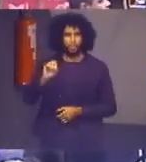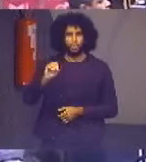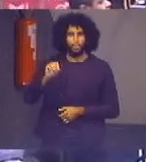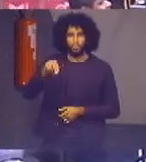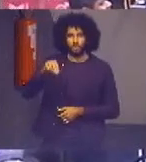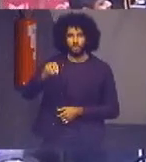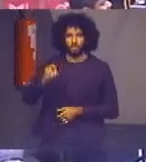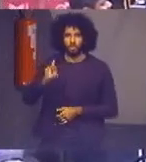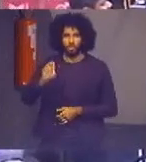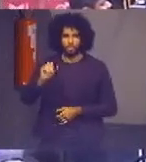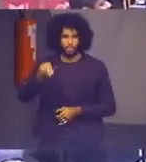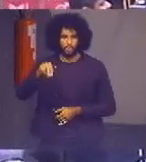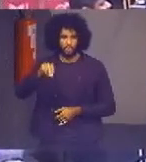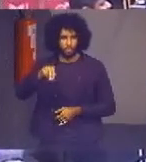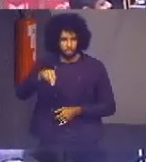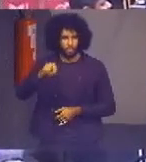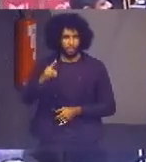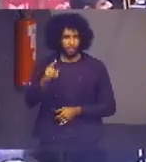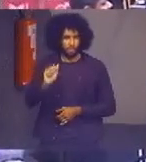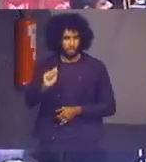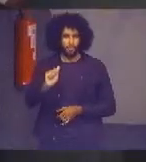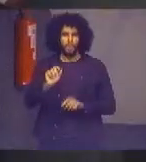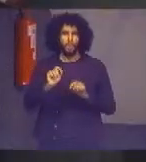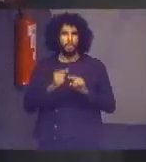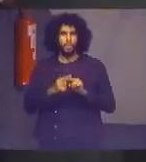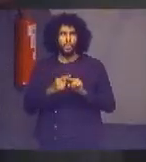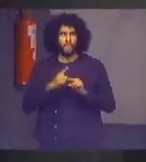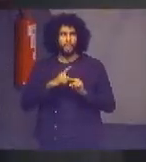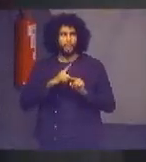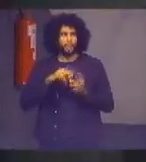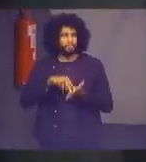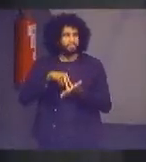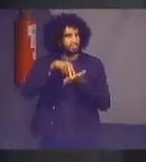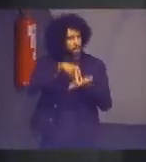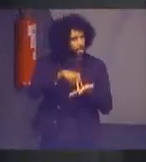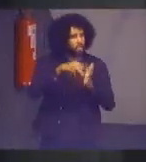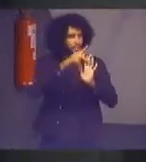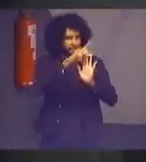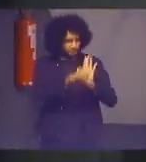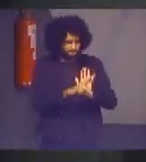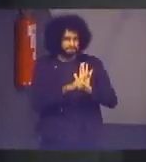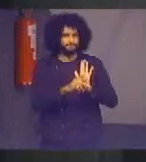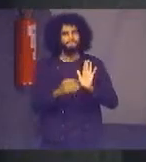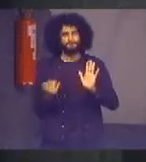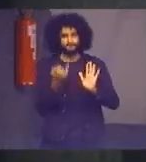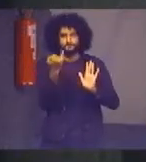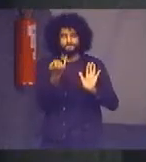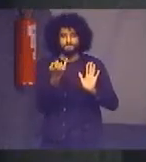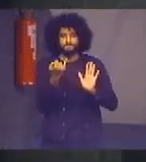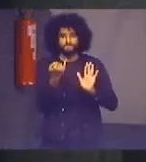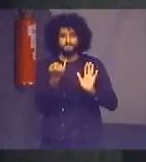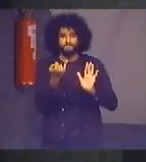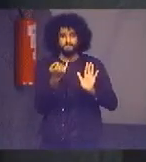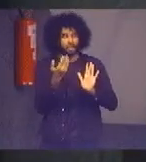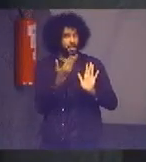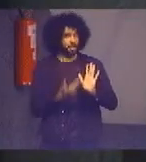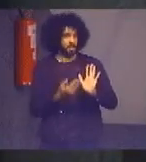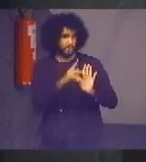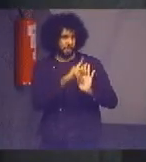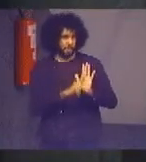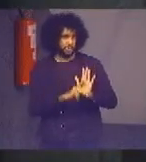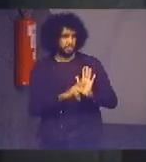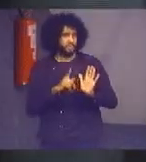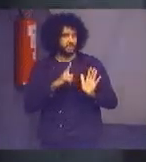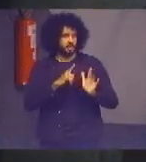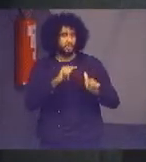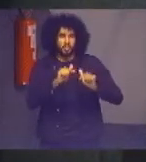pelo engajamento nesse projeto que lembra tanto a atuação